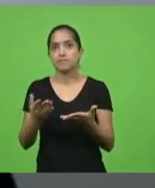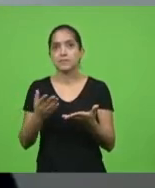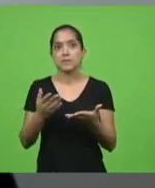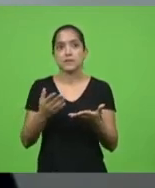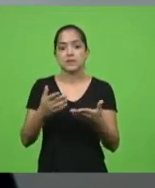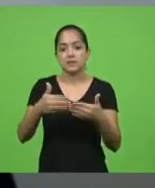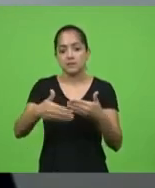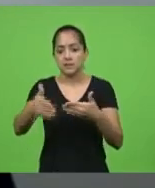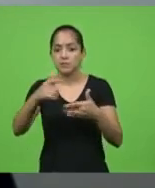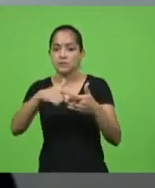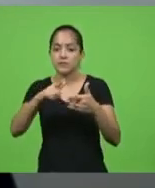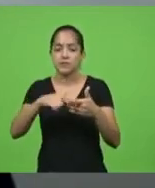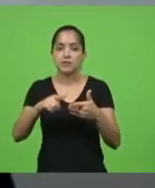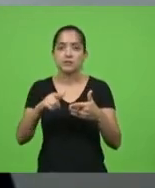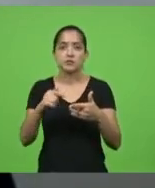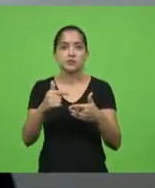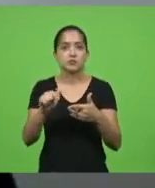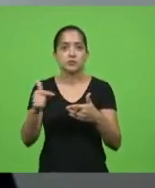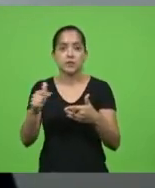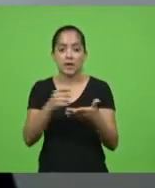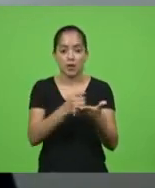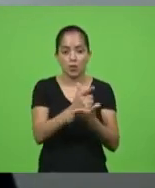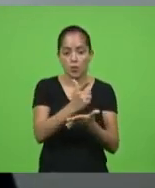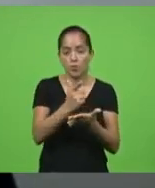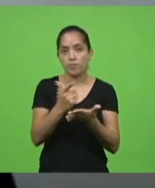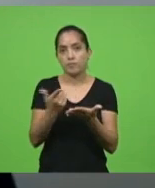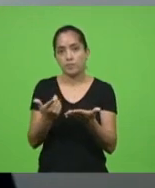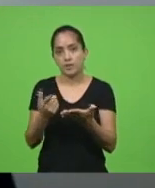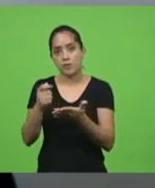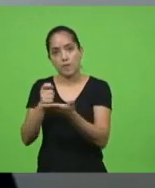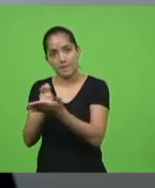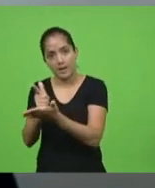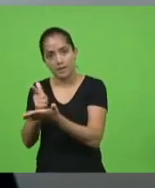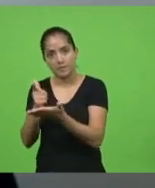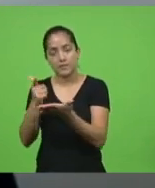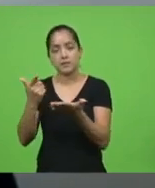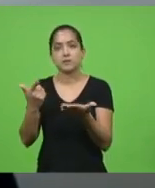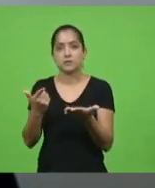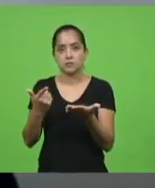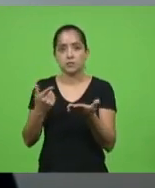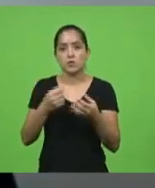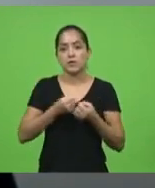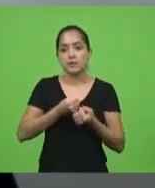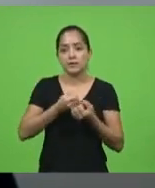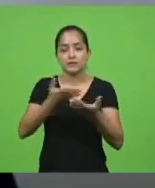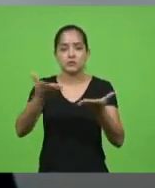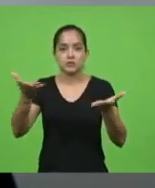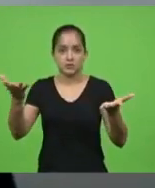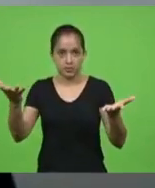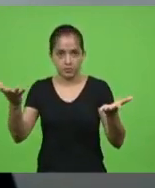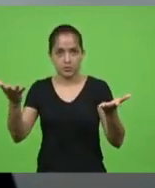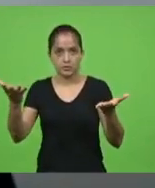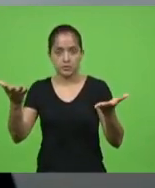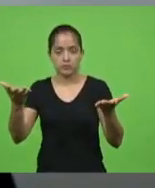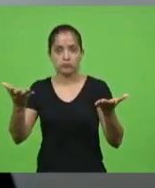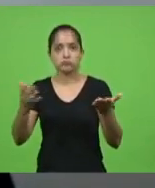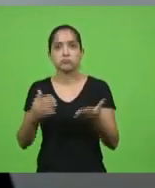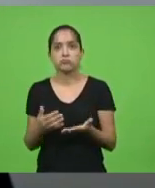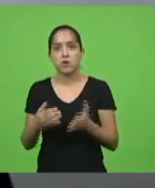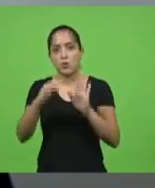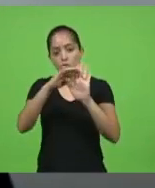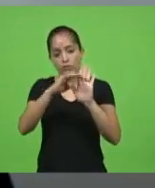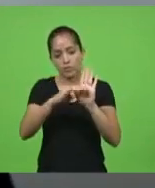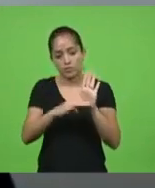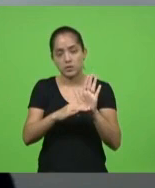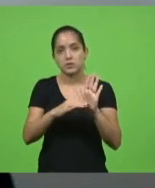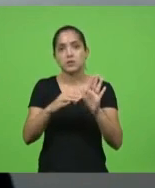entre a compra o pagamento e a distribuição conforme foram os municípios